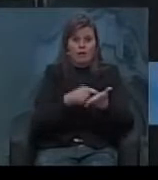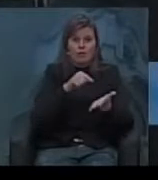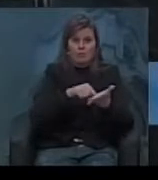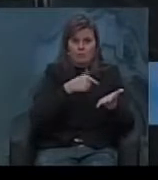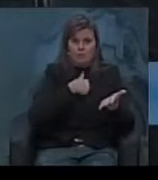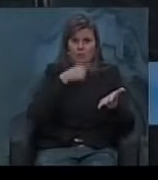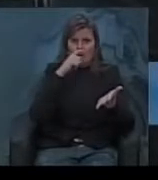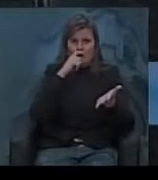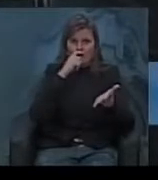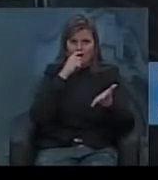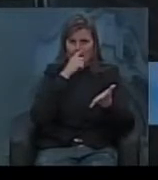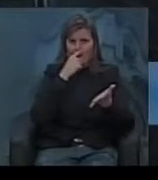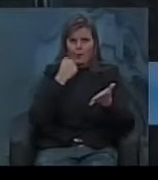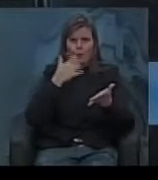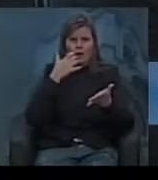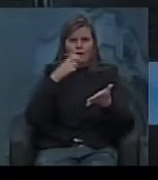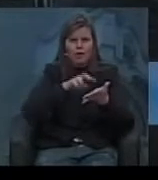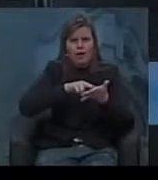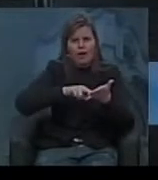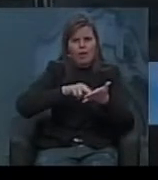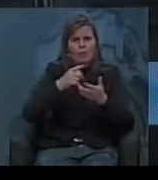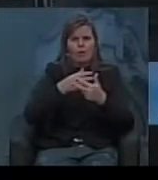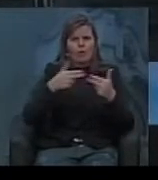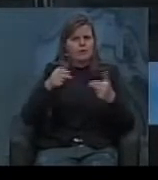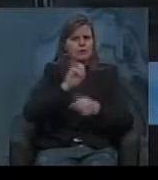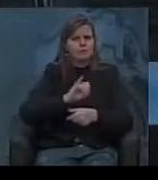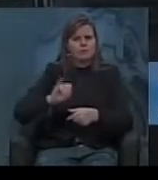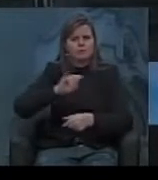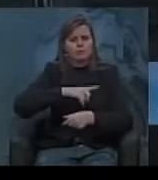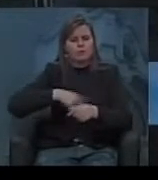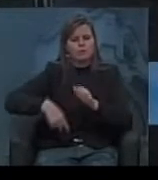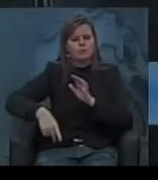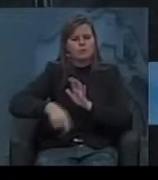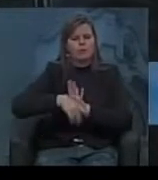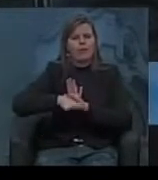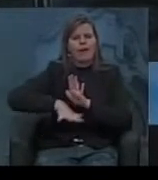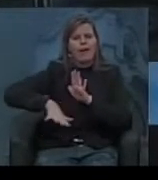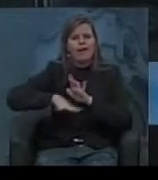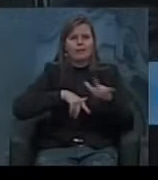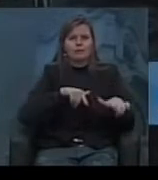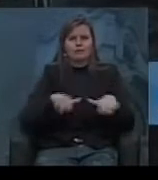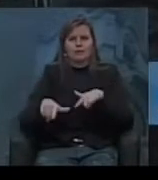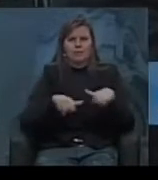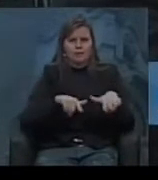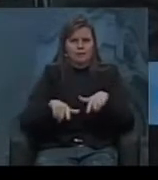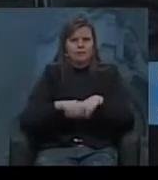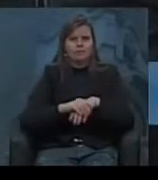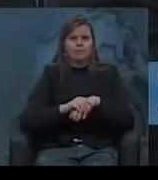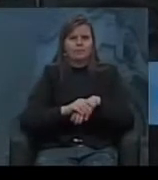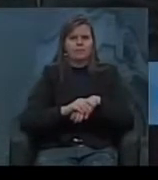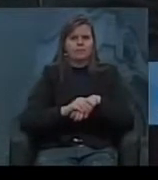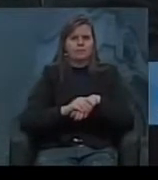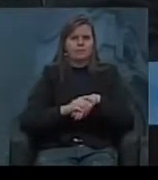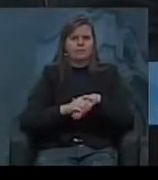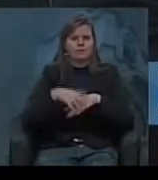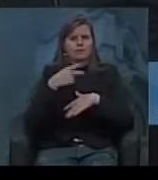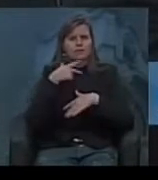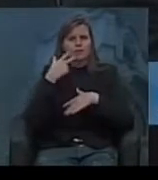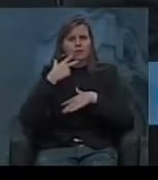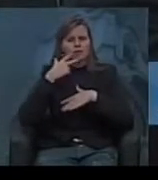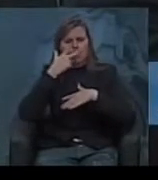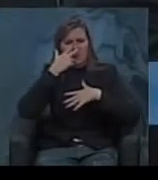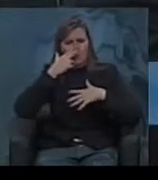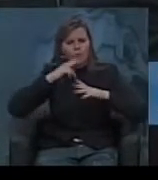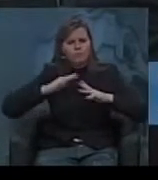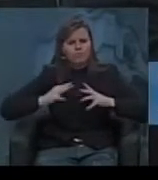eu só queria citar um trecho que eu acho que é fundamental para nós trabalhistas todos. A edificação ideológica do